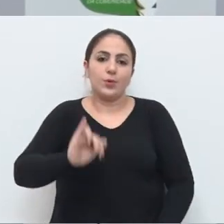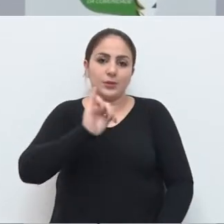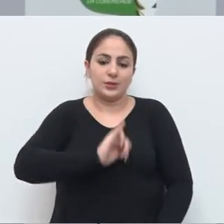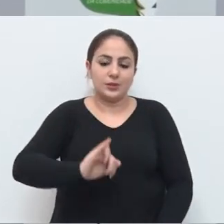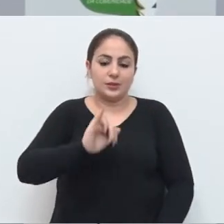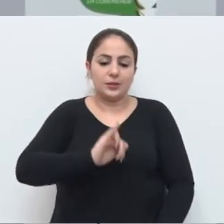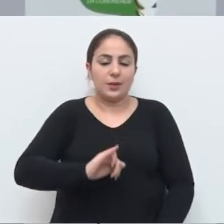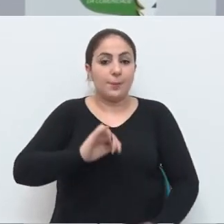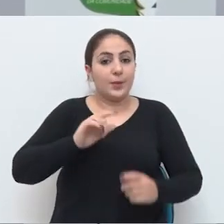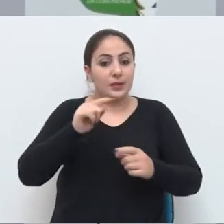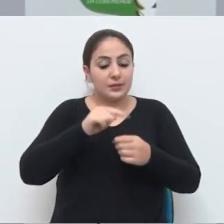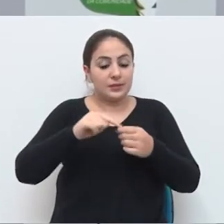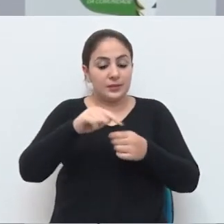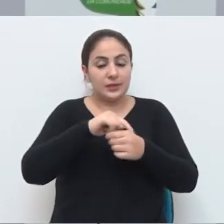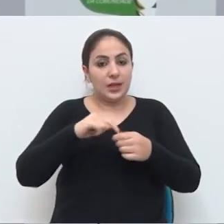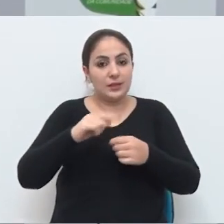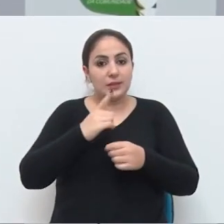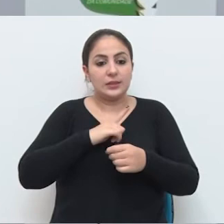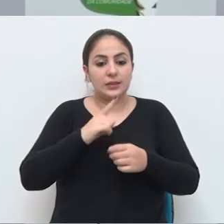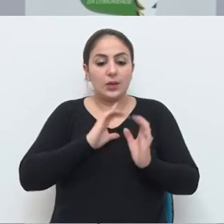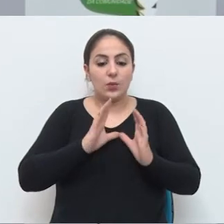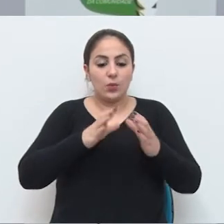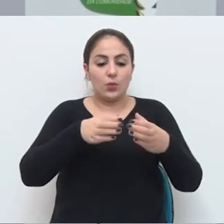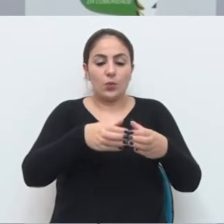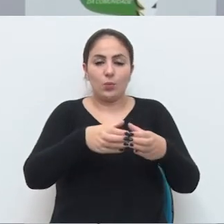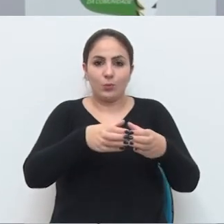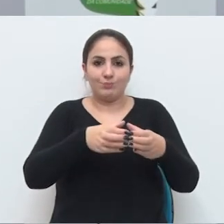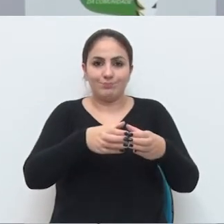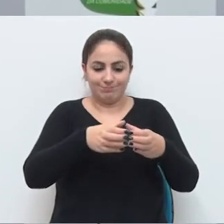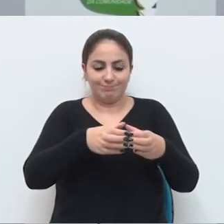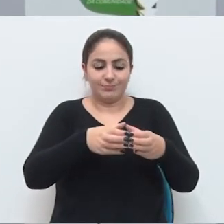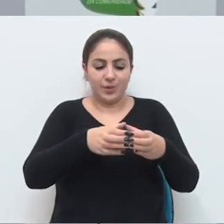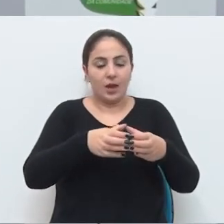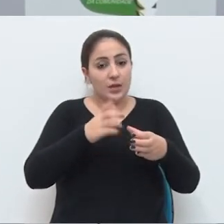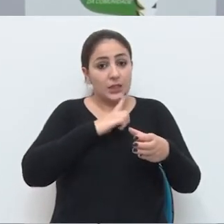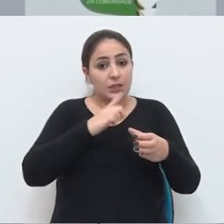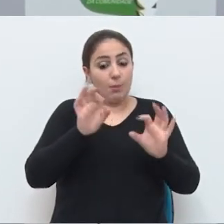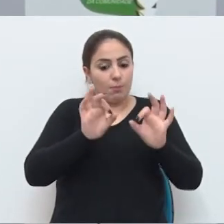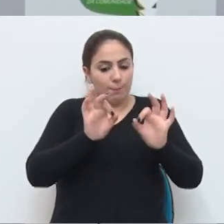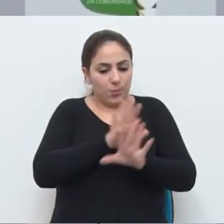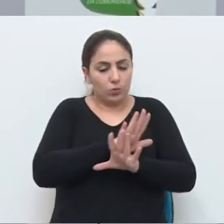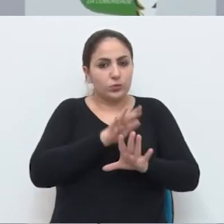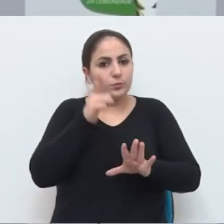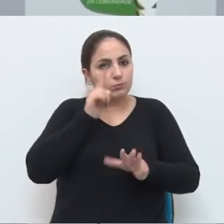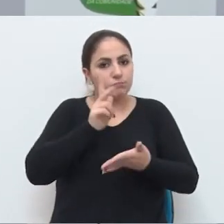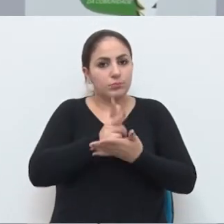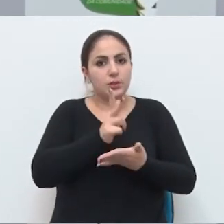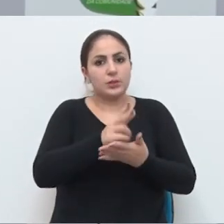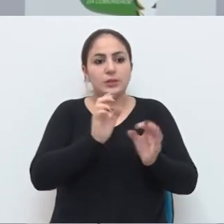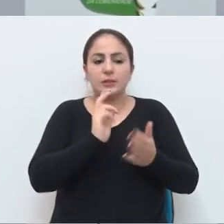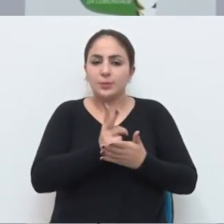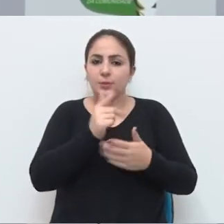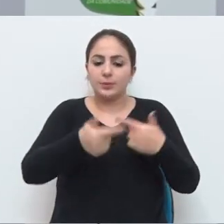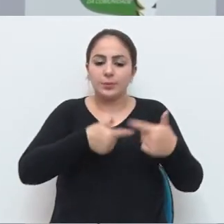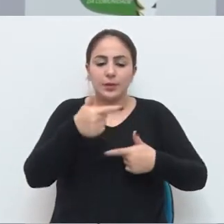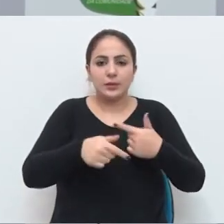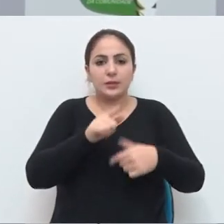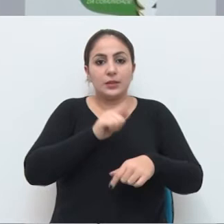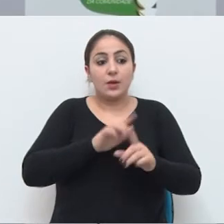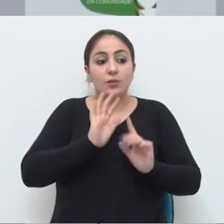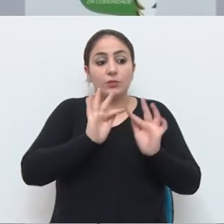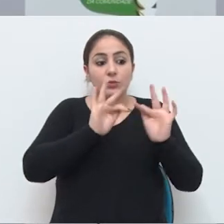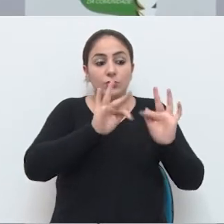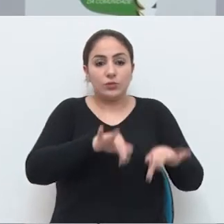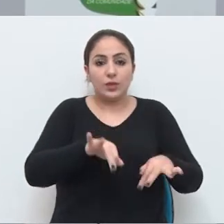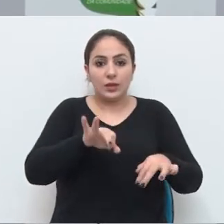fundamentalmente positivo para a cidade, que vai contar com uma equipe que vai estar preparada e que vai se manter sempre atuante nesse